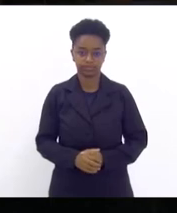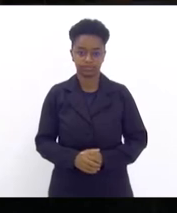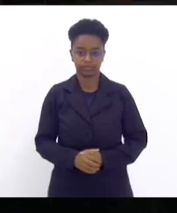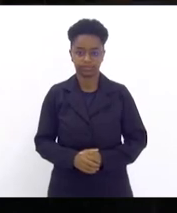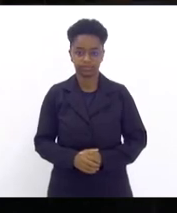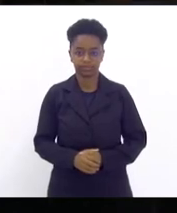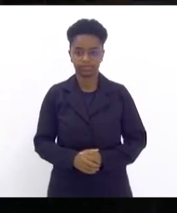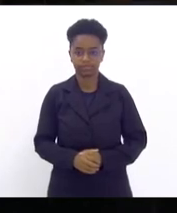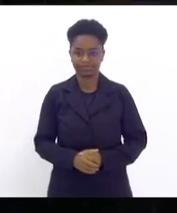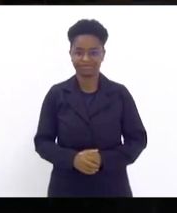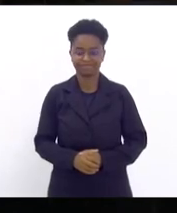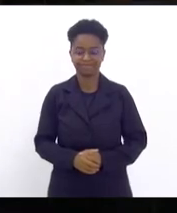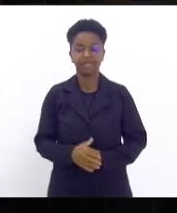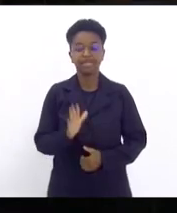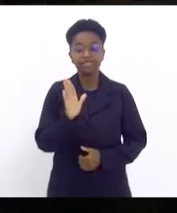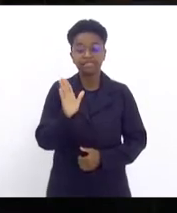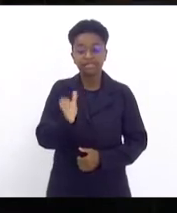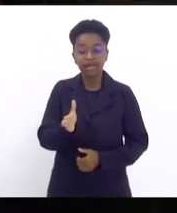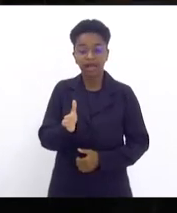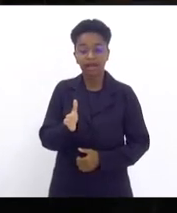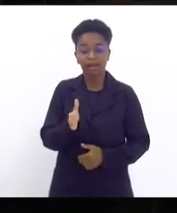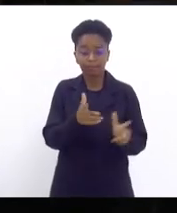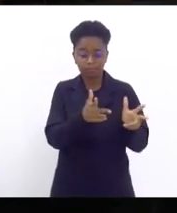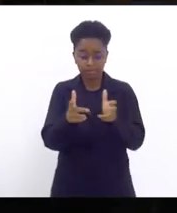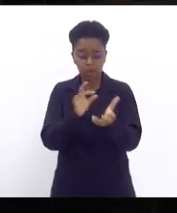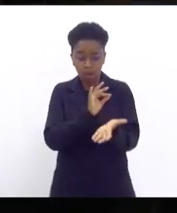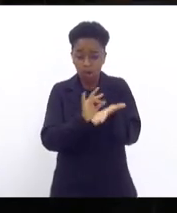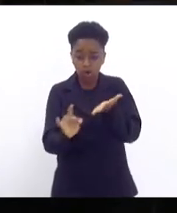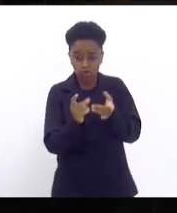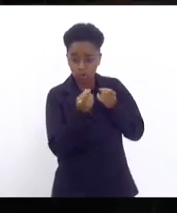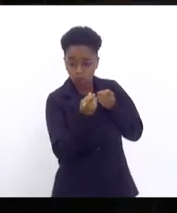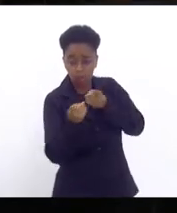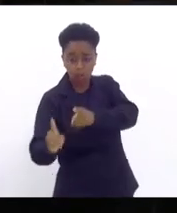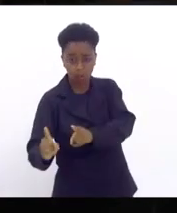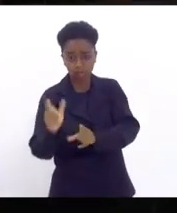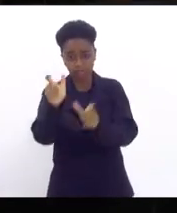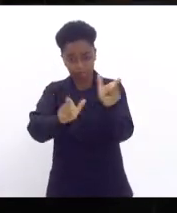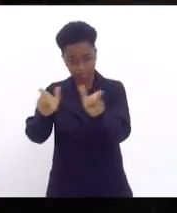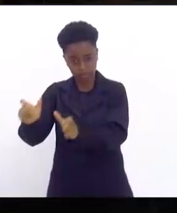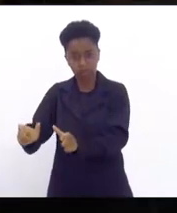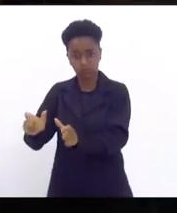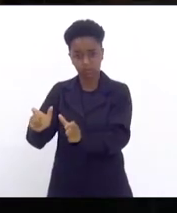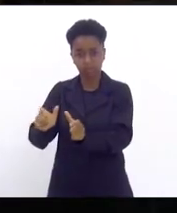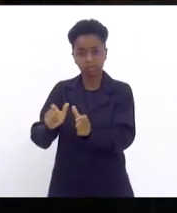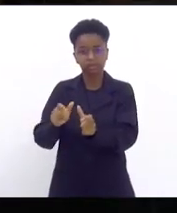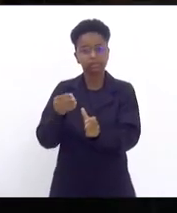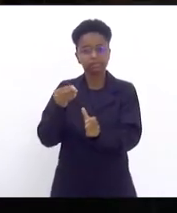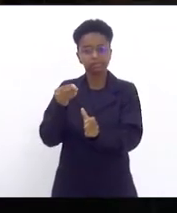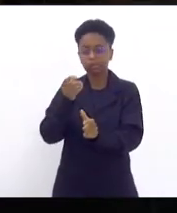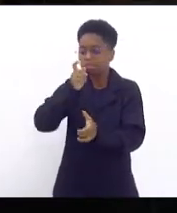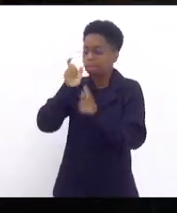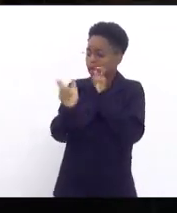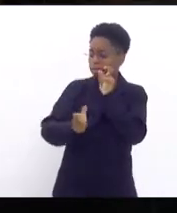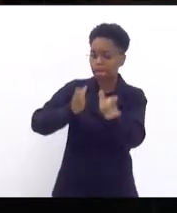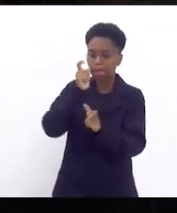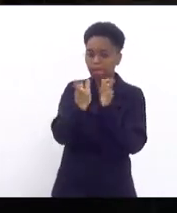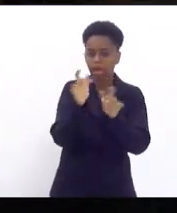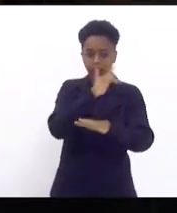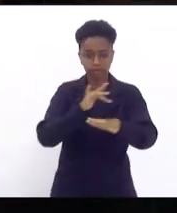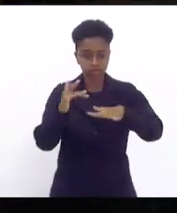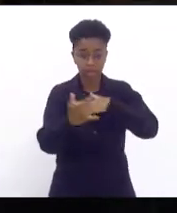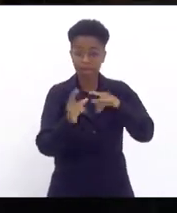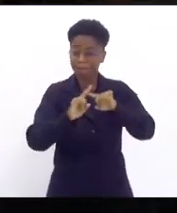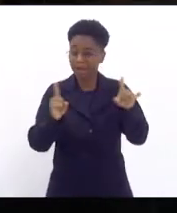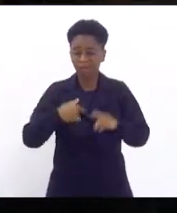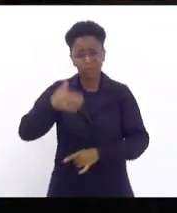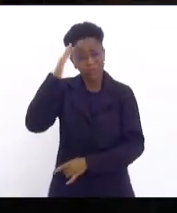Já ouvi muito ódio contra essas irmãs e esses irmãos sendo destilados em redes sociais, mas eu não imaginava, e